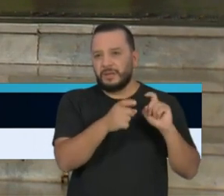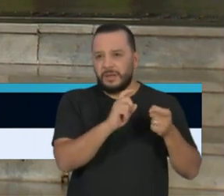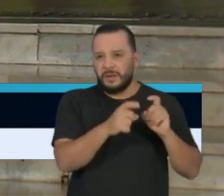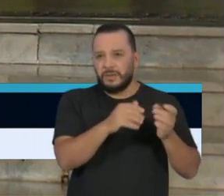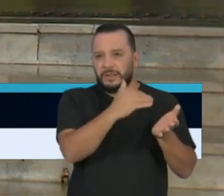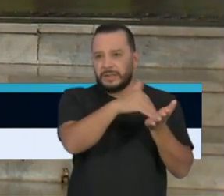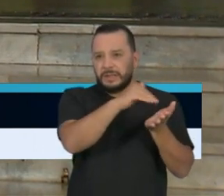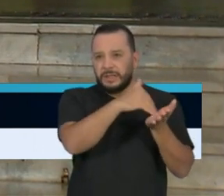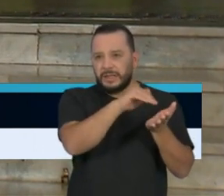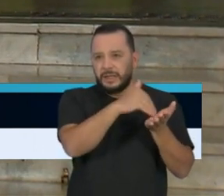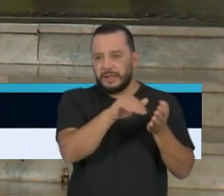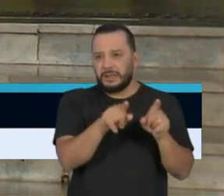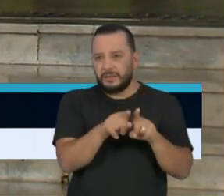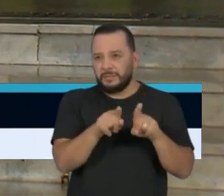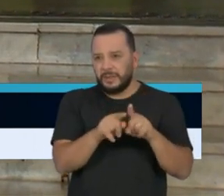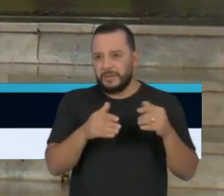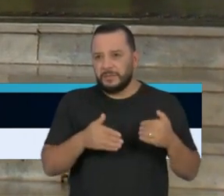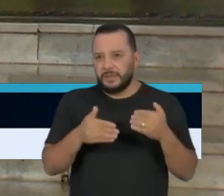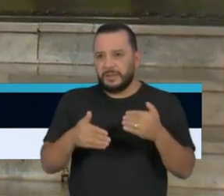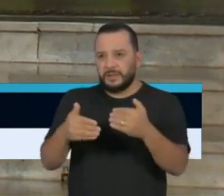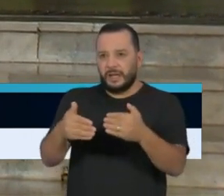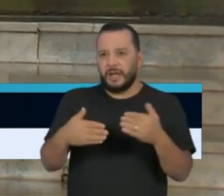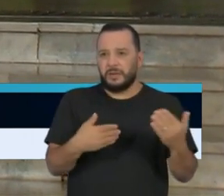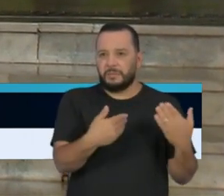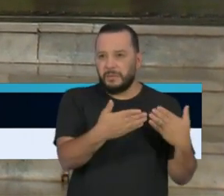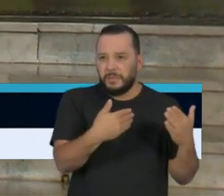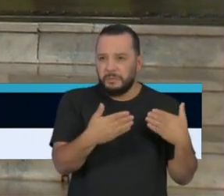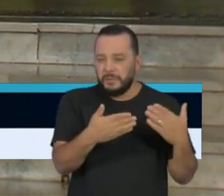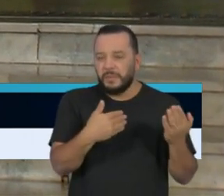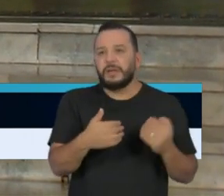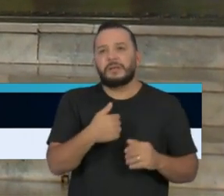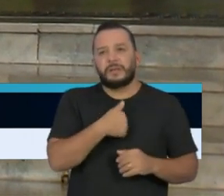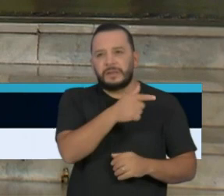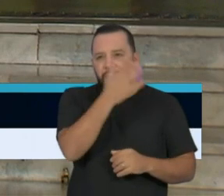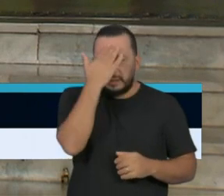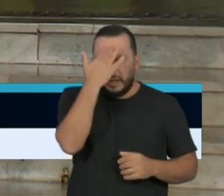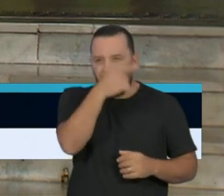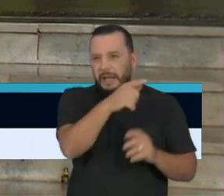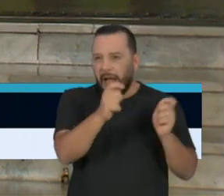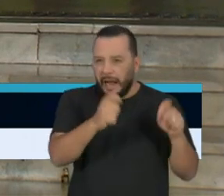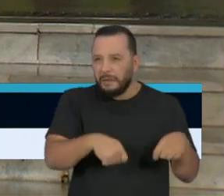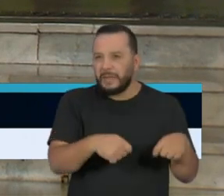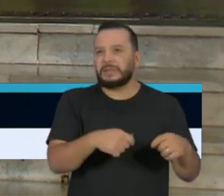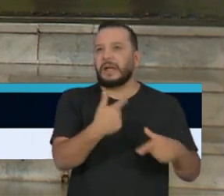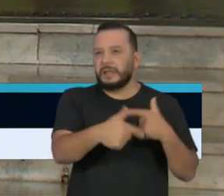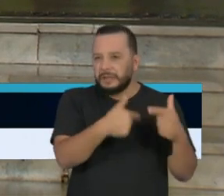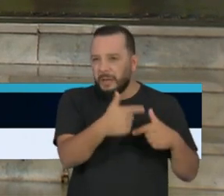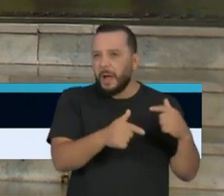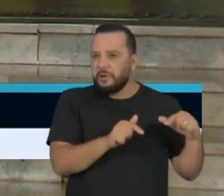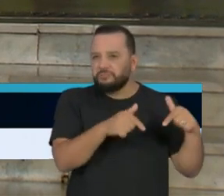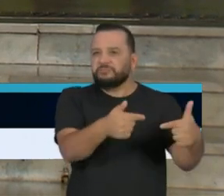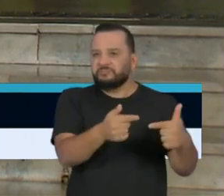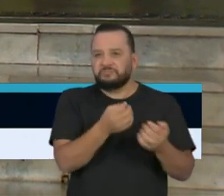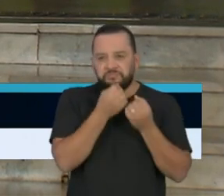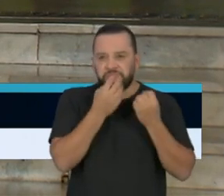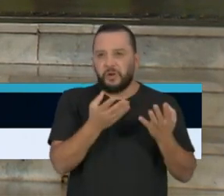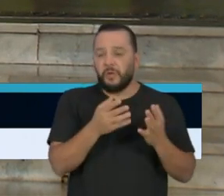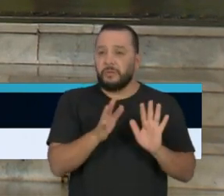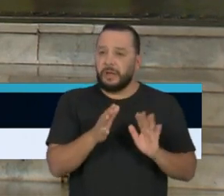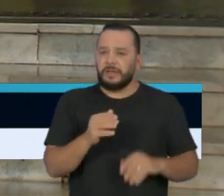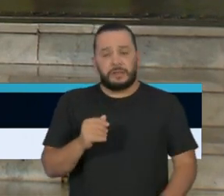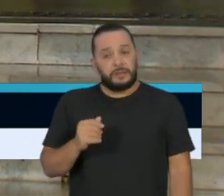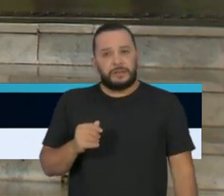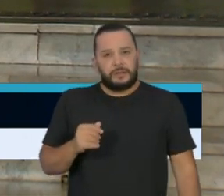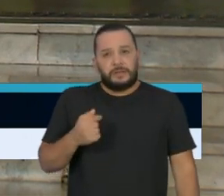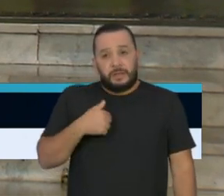percebemos a extrema dedicação e competência do secretário. Quanto à questão do ministro, eu sigo a